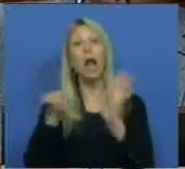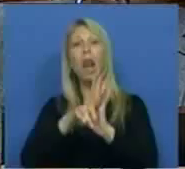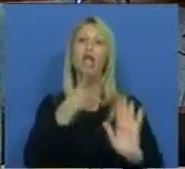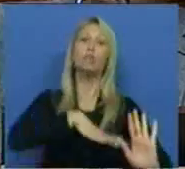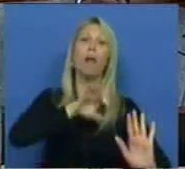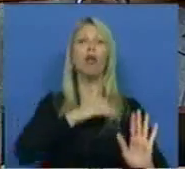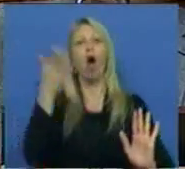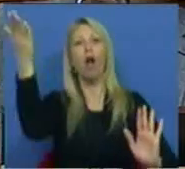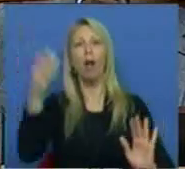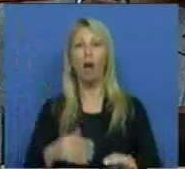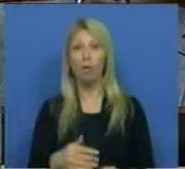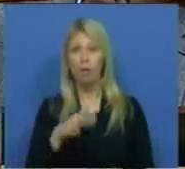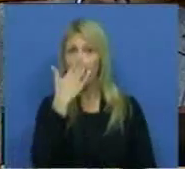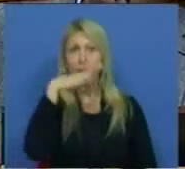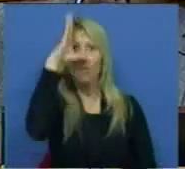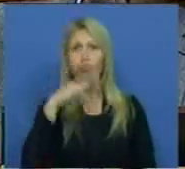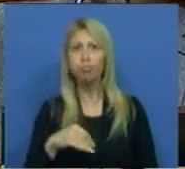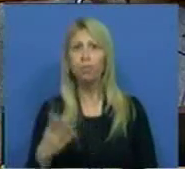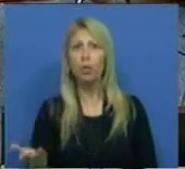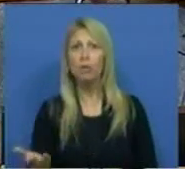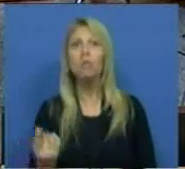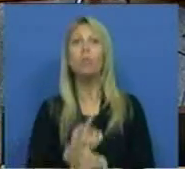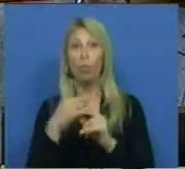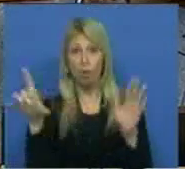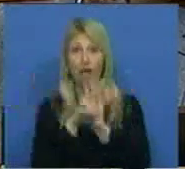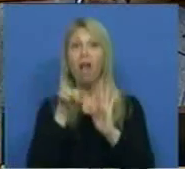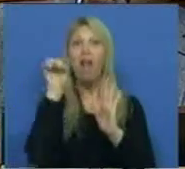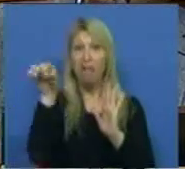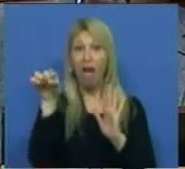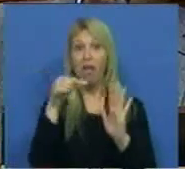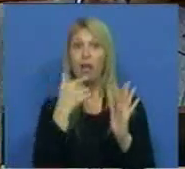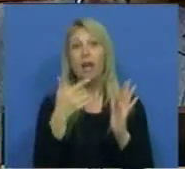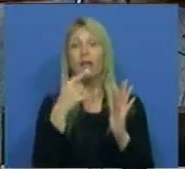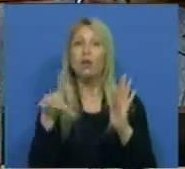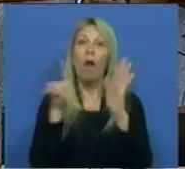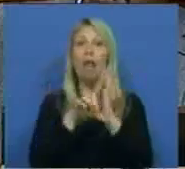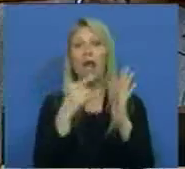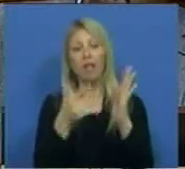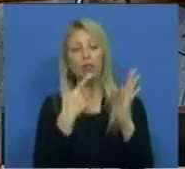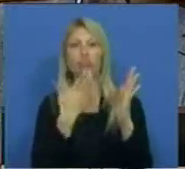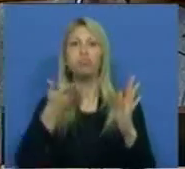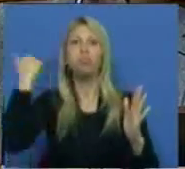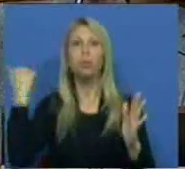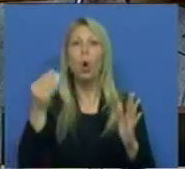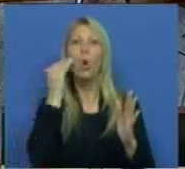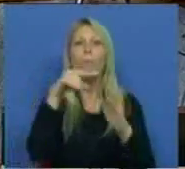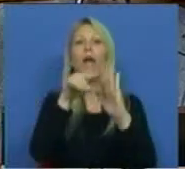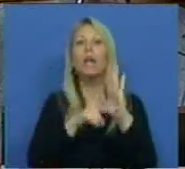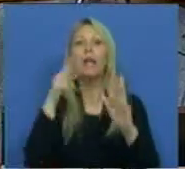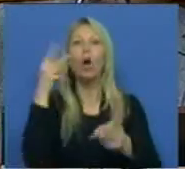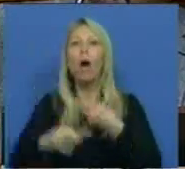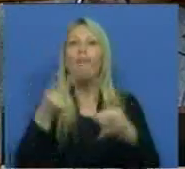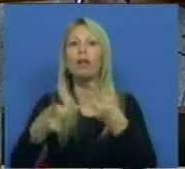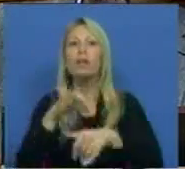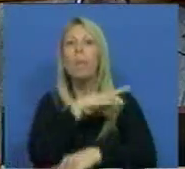pois parece não saber porque diz que esta lei é omissa contra os critérios do diagnóstico, que esta lei segue